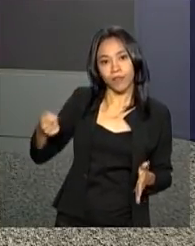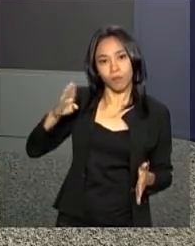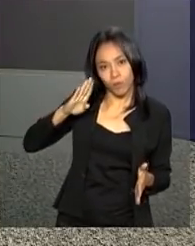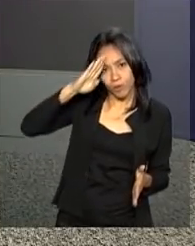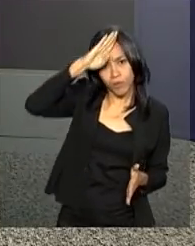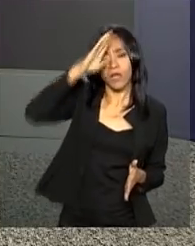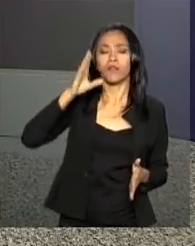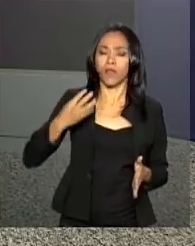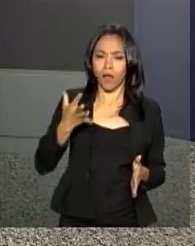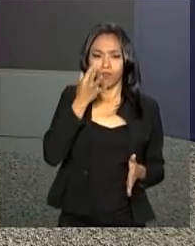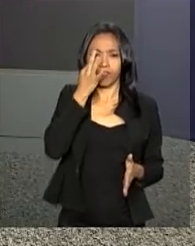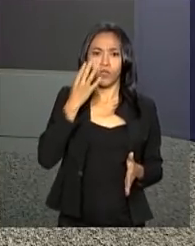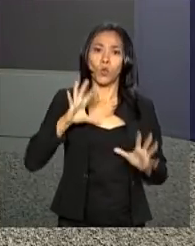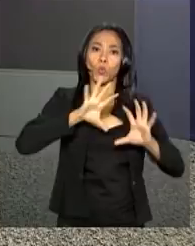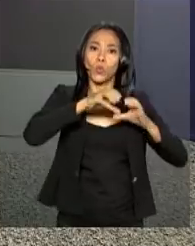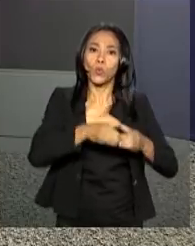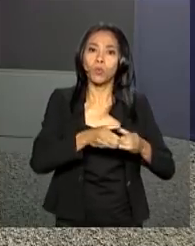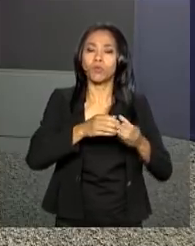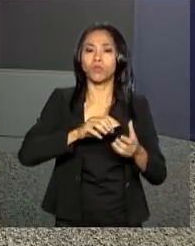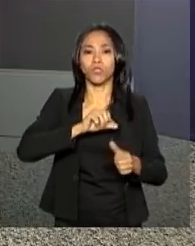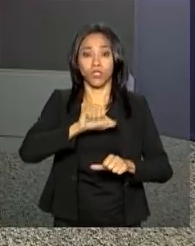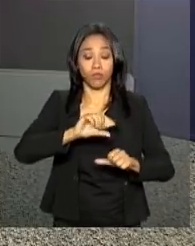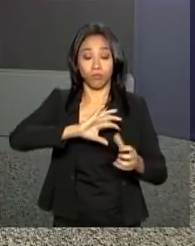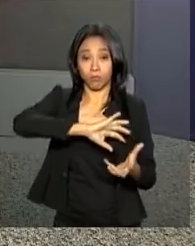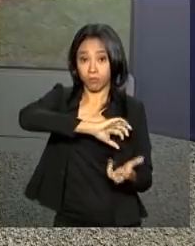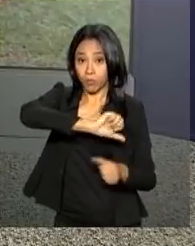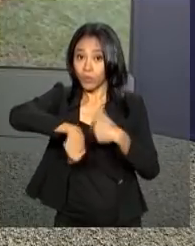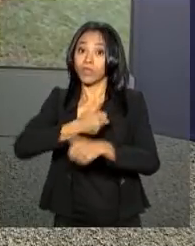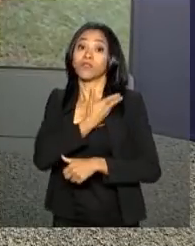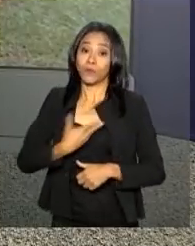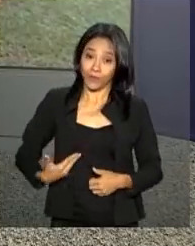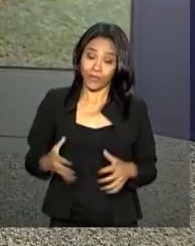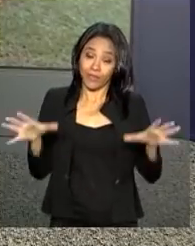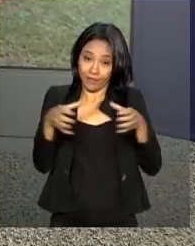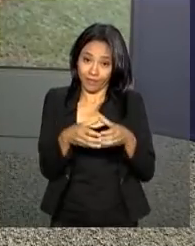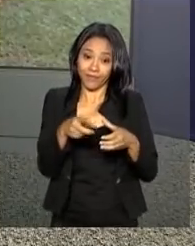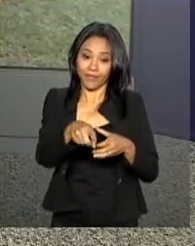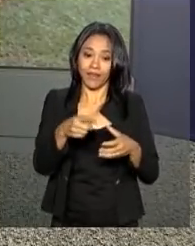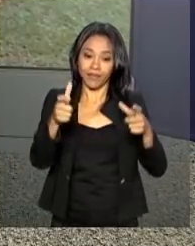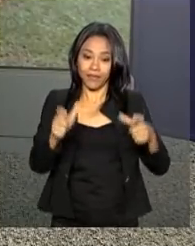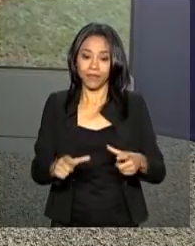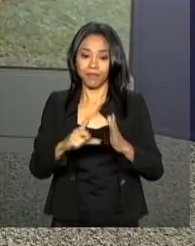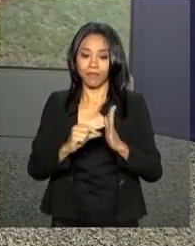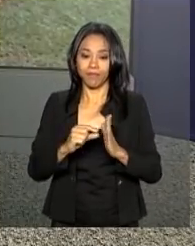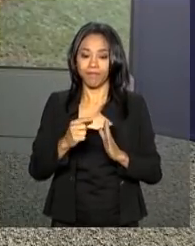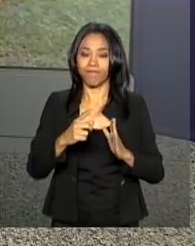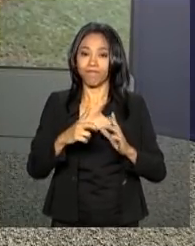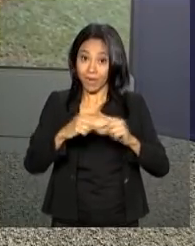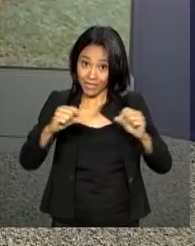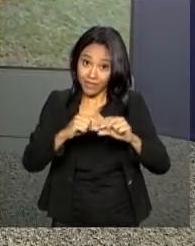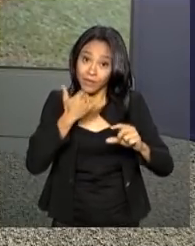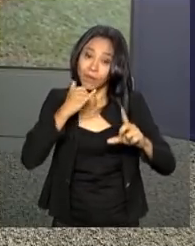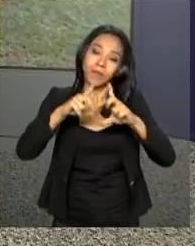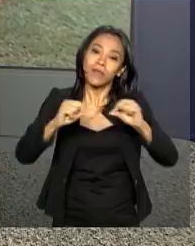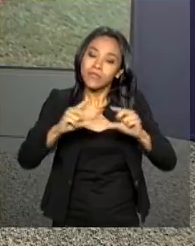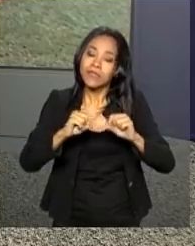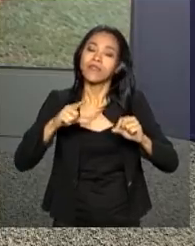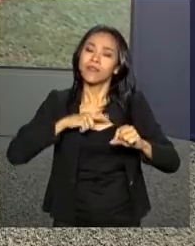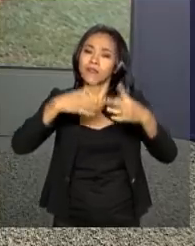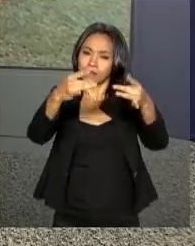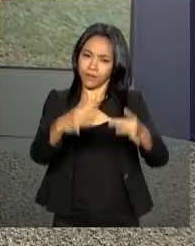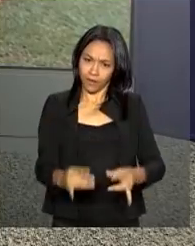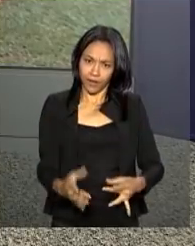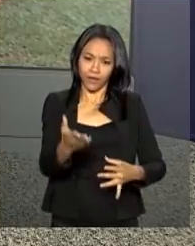equipe de transição. A repórter Márcia Fernandes está no Centro Cultural Banco do Brasil e, de lá, traz os detalhes para a gente.